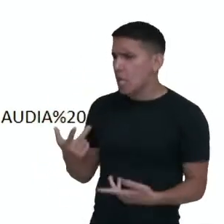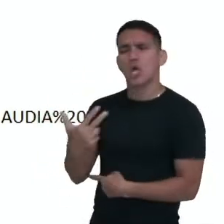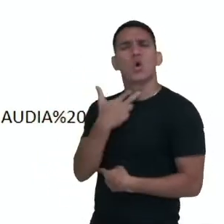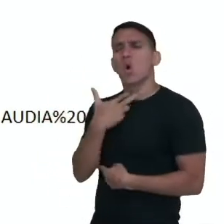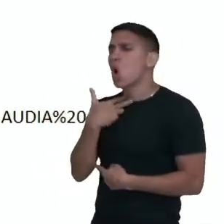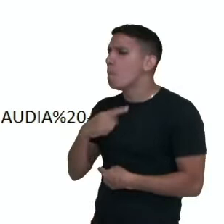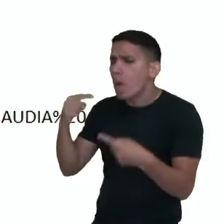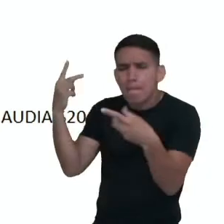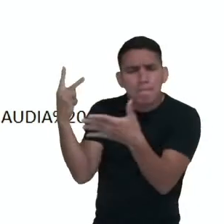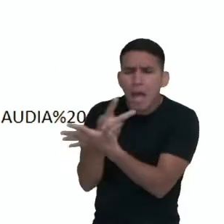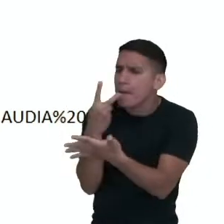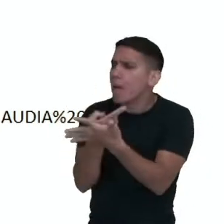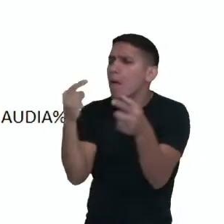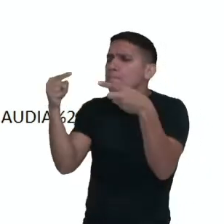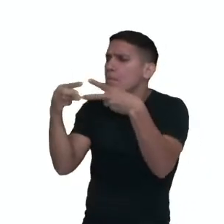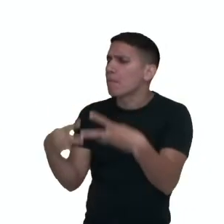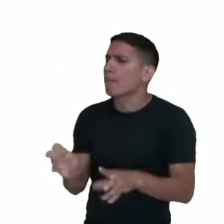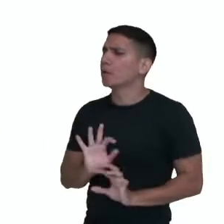errar a concordância.